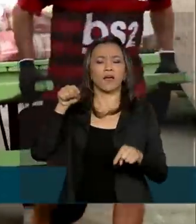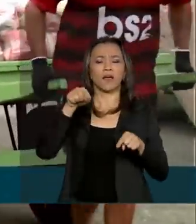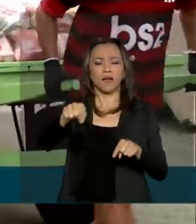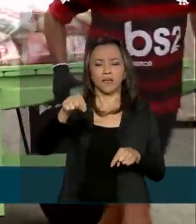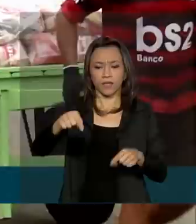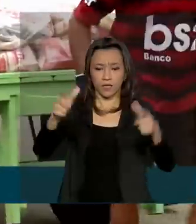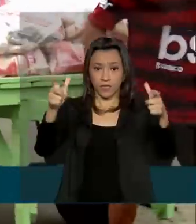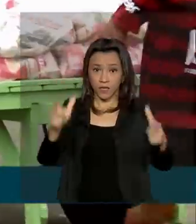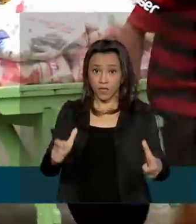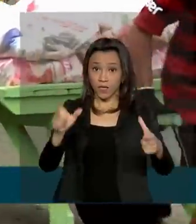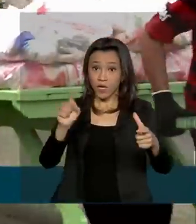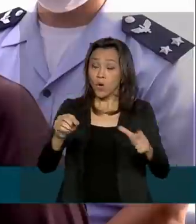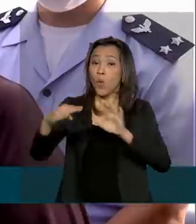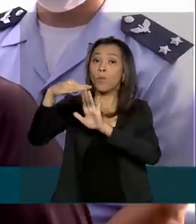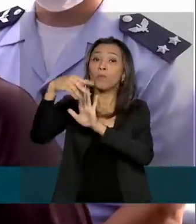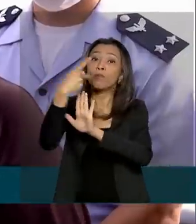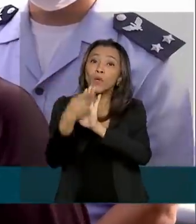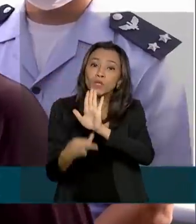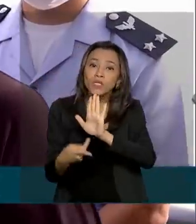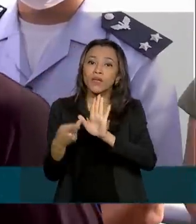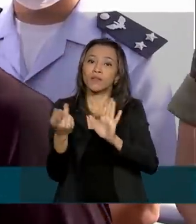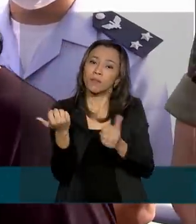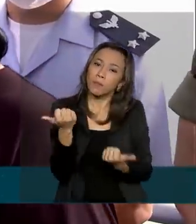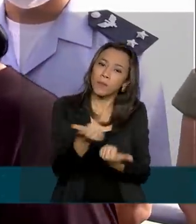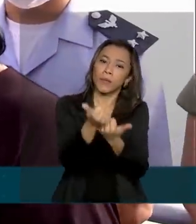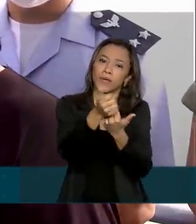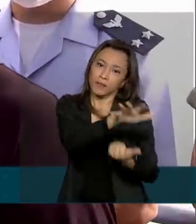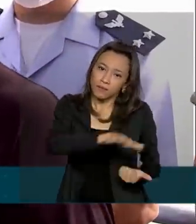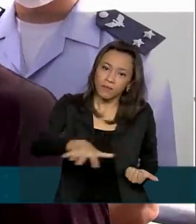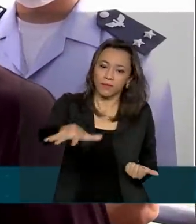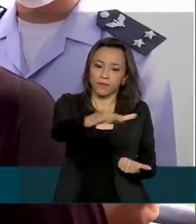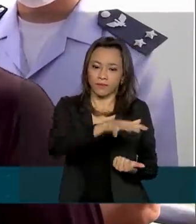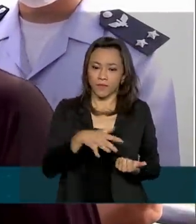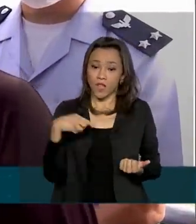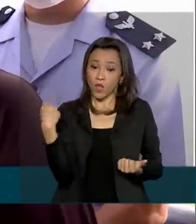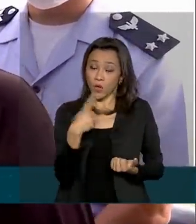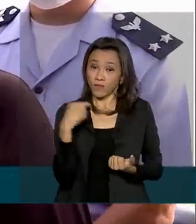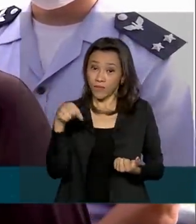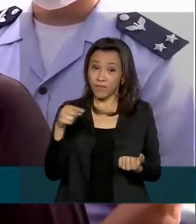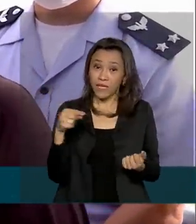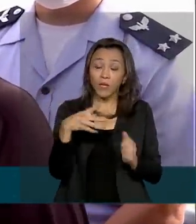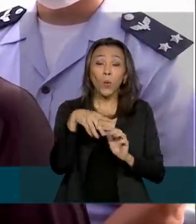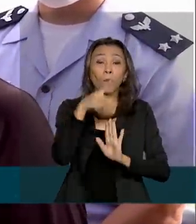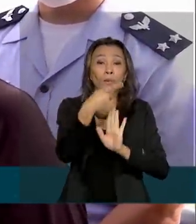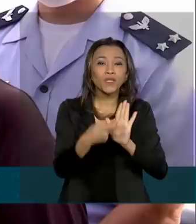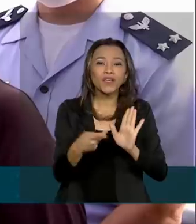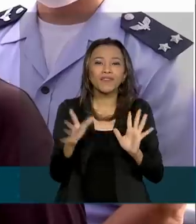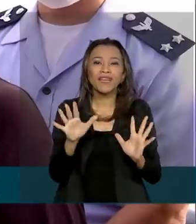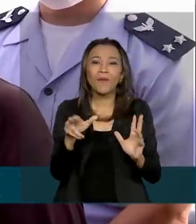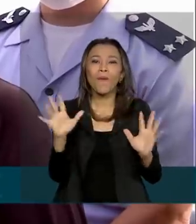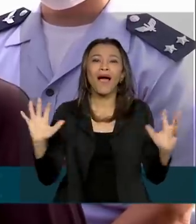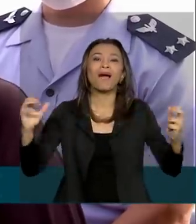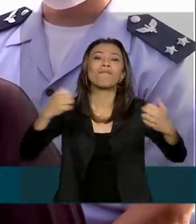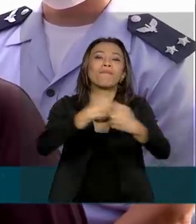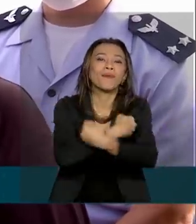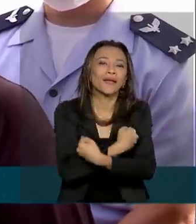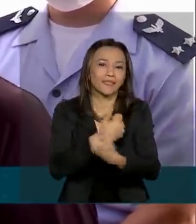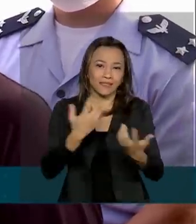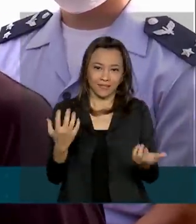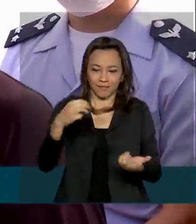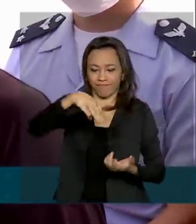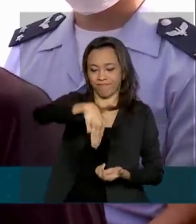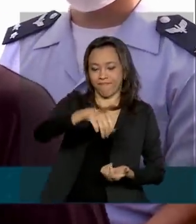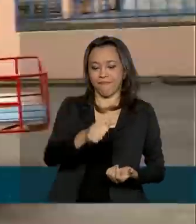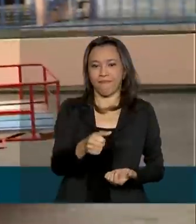projeto Abraça o Marajó. A nossa vinda aqui é abraçar o Marajó e dizer para as famílias que nesse momento